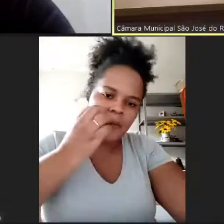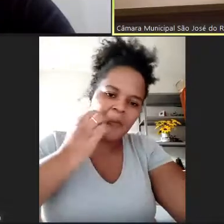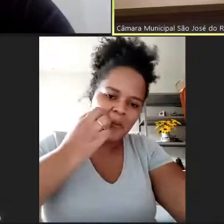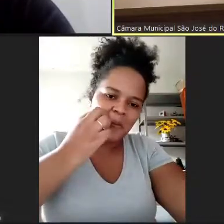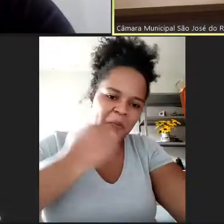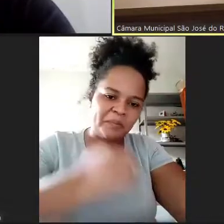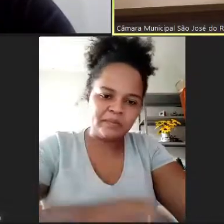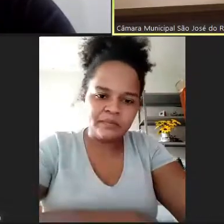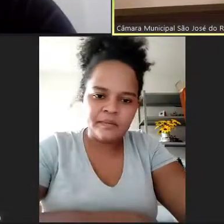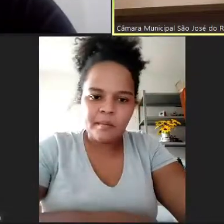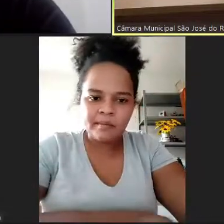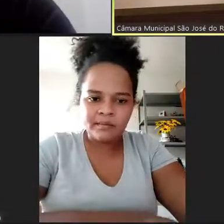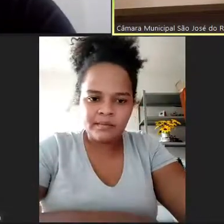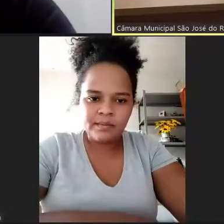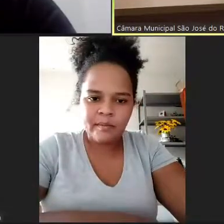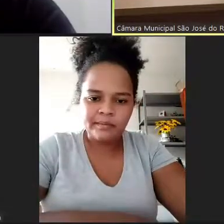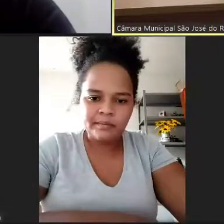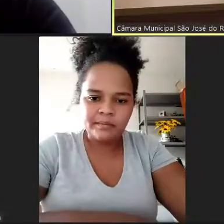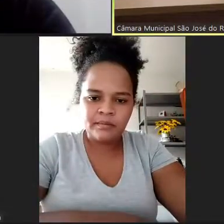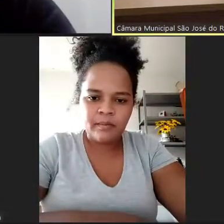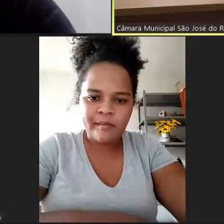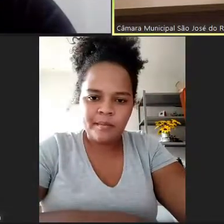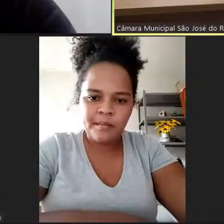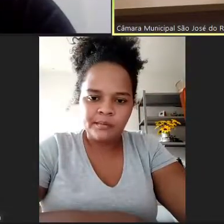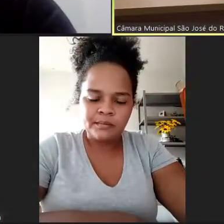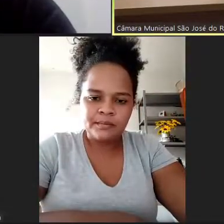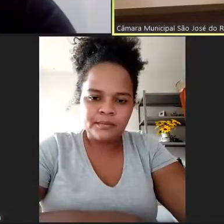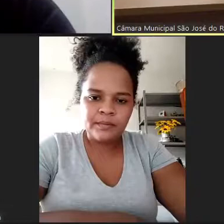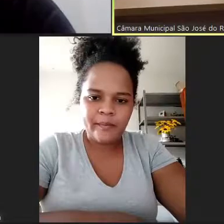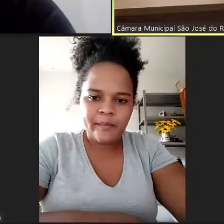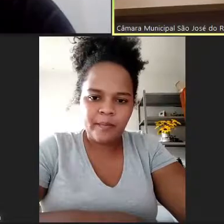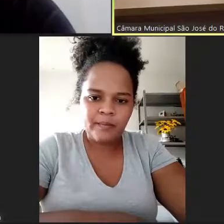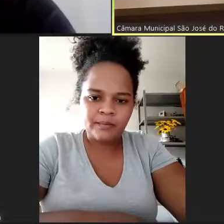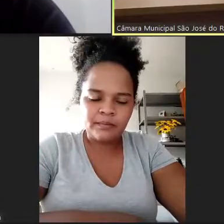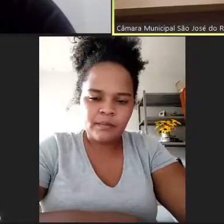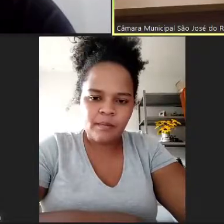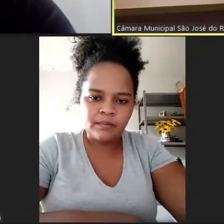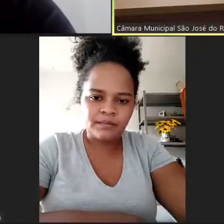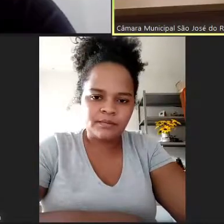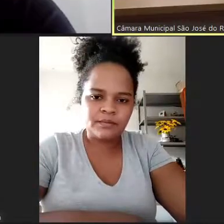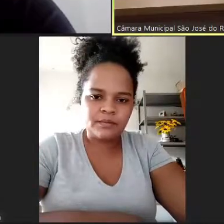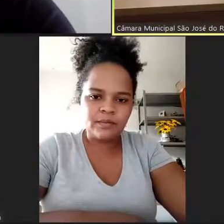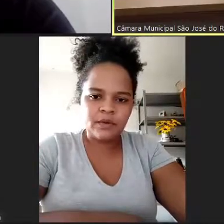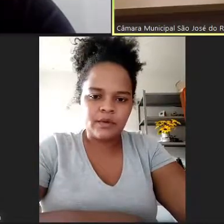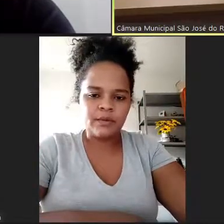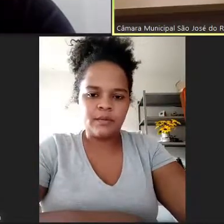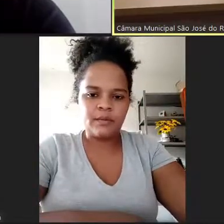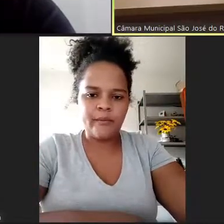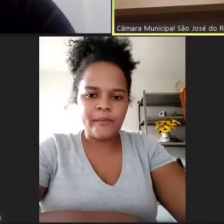relatou que algumas pessoas, algumas mães, têm agradecido essa mudança por ter se distanciado um pouco do COVID.